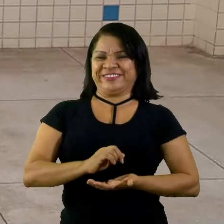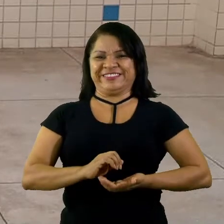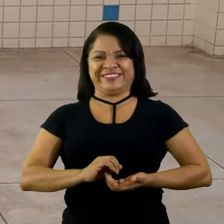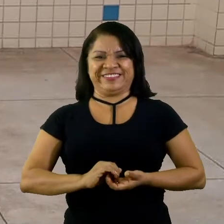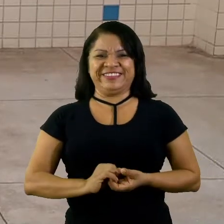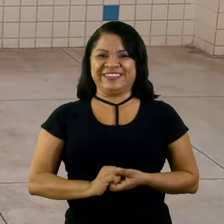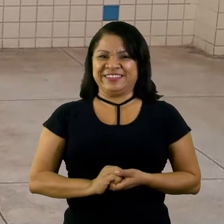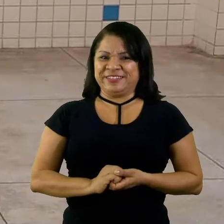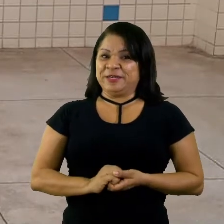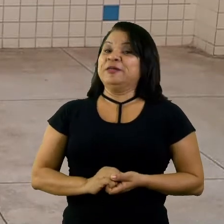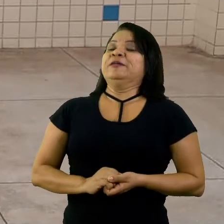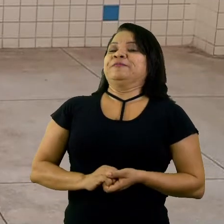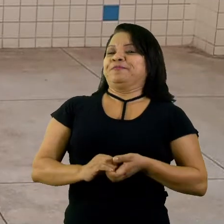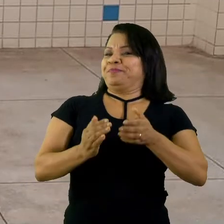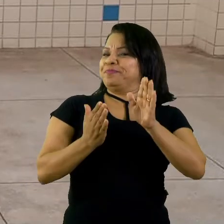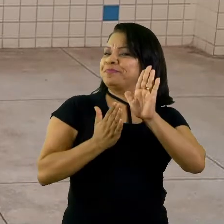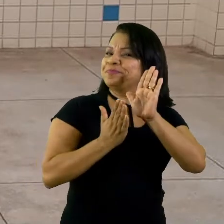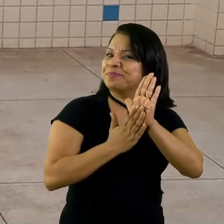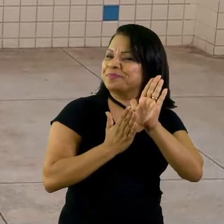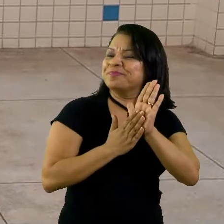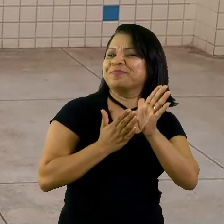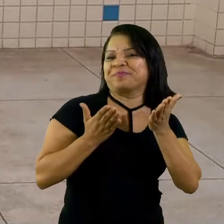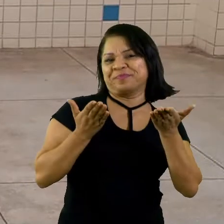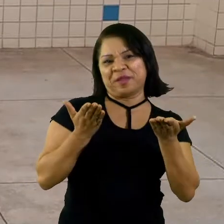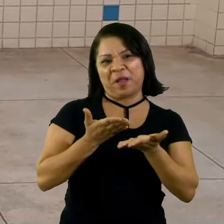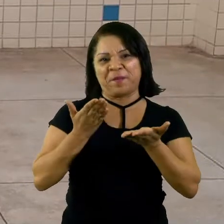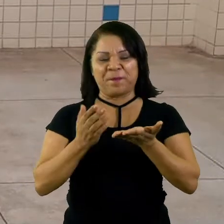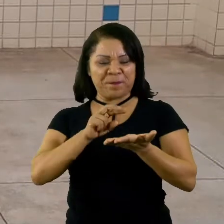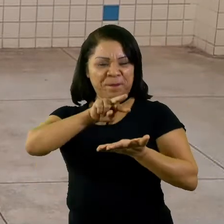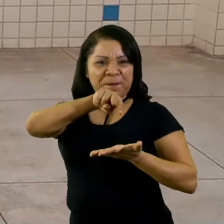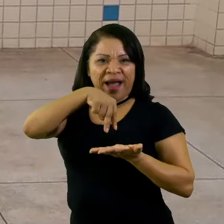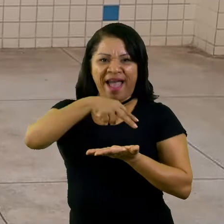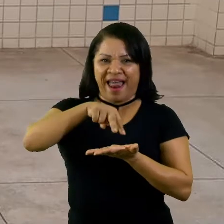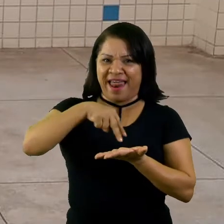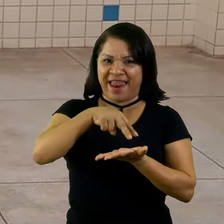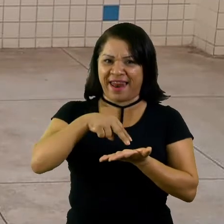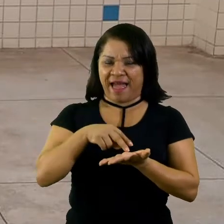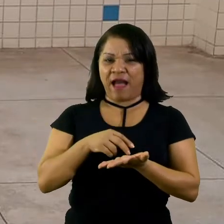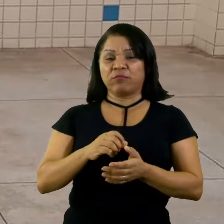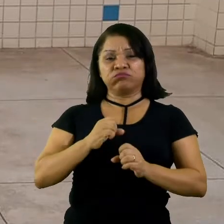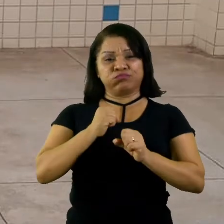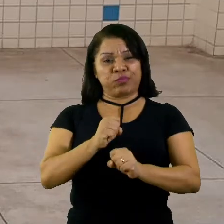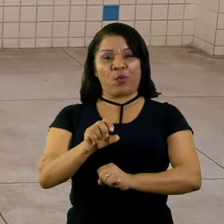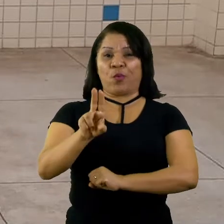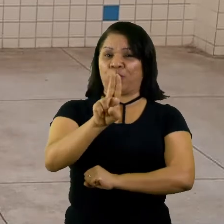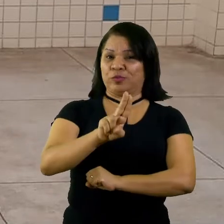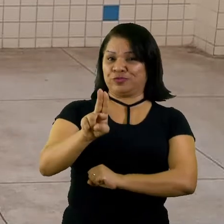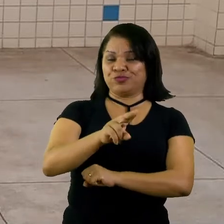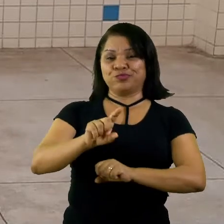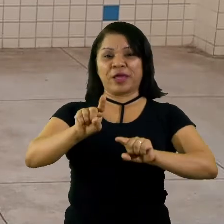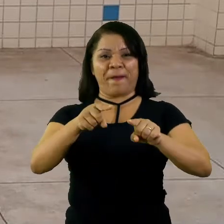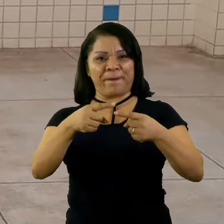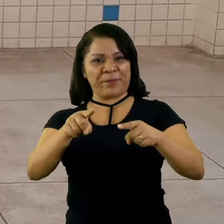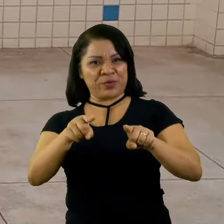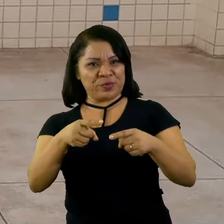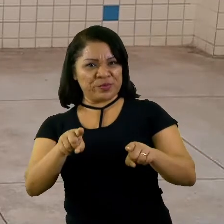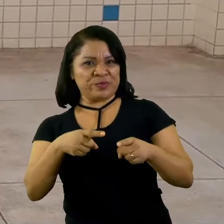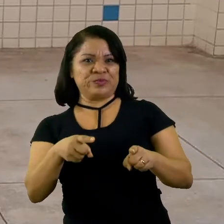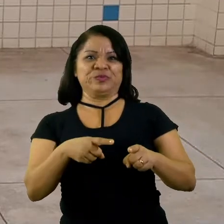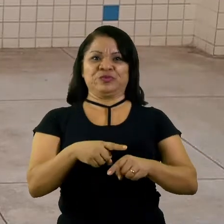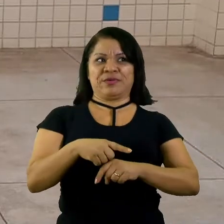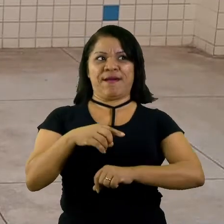Essa é a nossa proposta de hoje. Bailar. Você pode estar utilizando músicas com movimentos mais